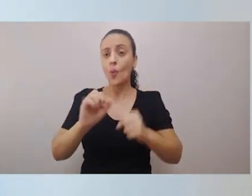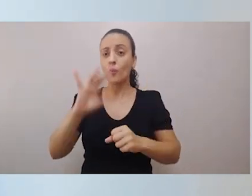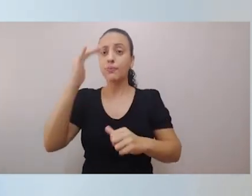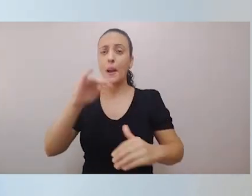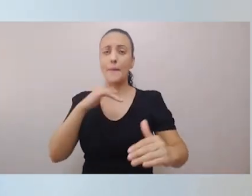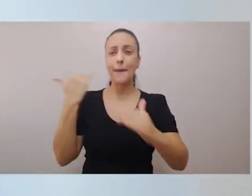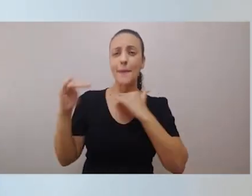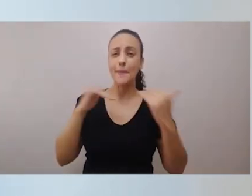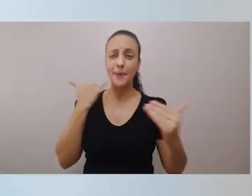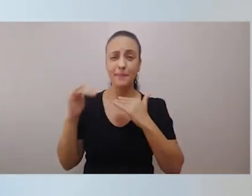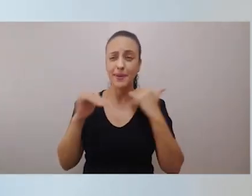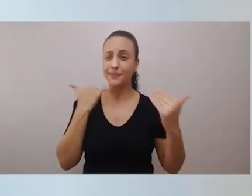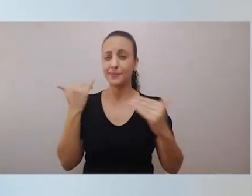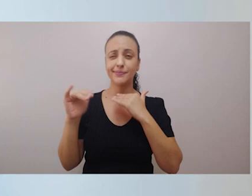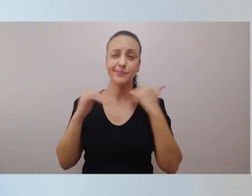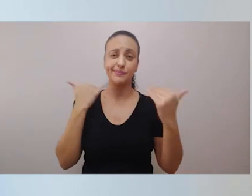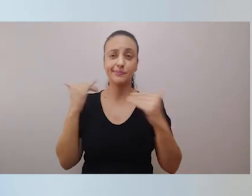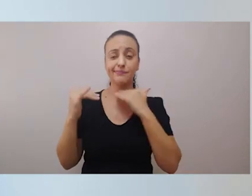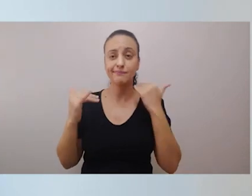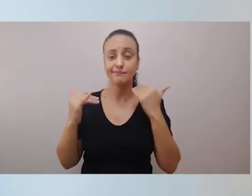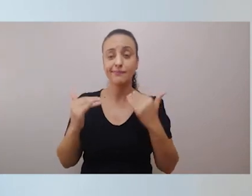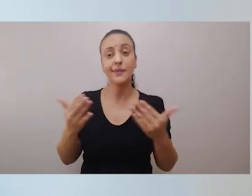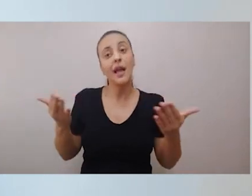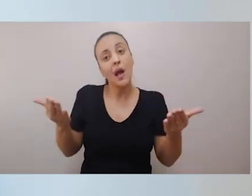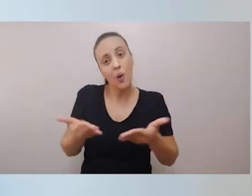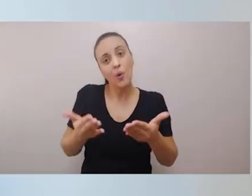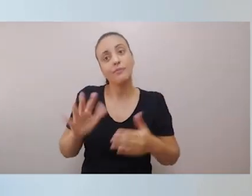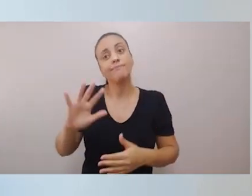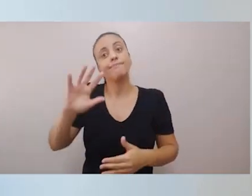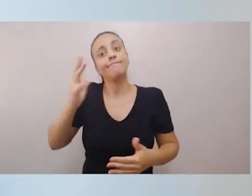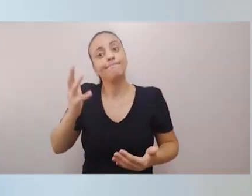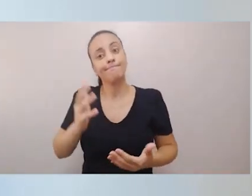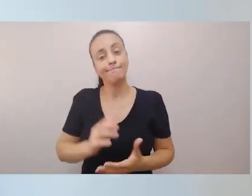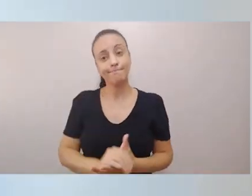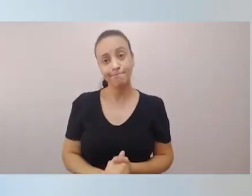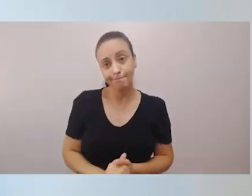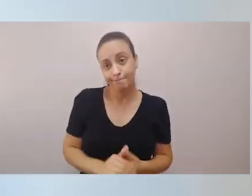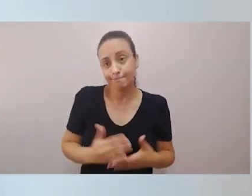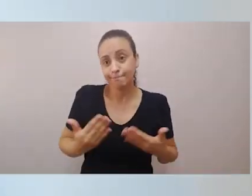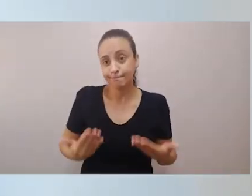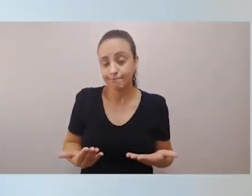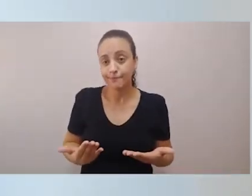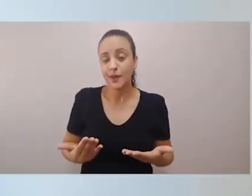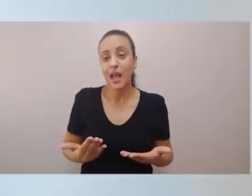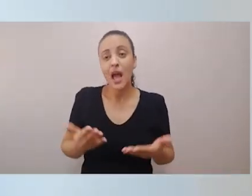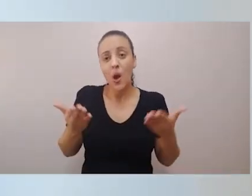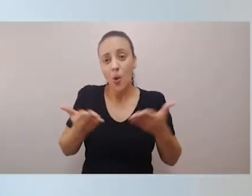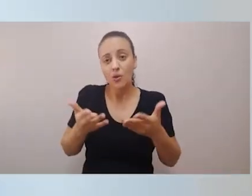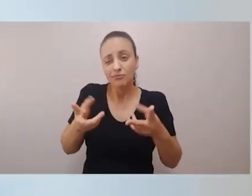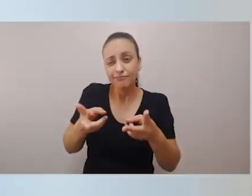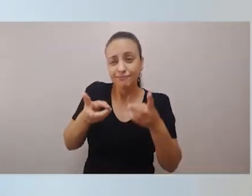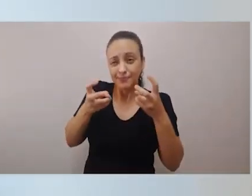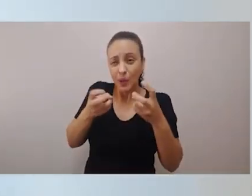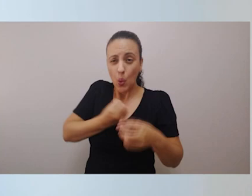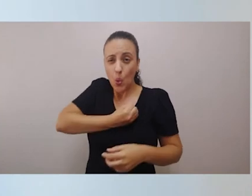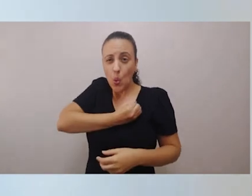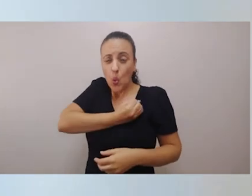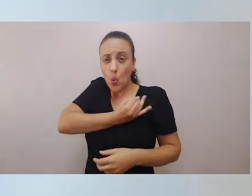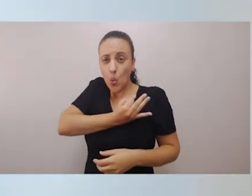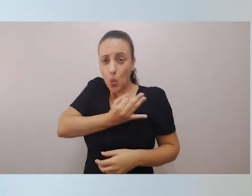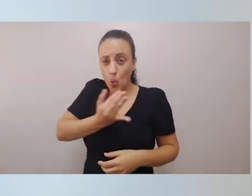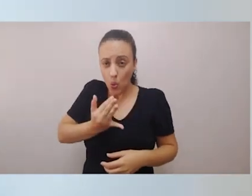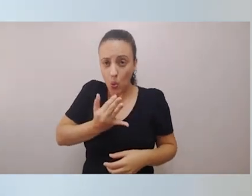crônica de mortes anunciadas. Não deu outra. Lamentavelmente, nós temos visto um número cada vez maior de